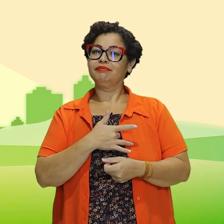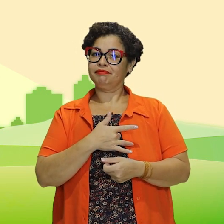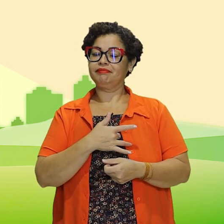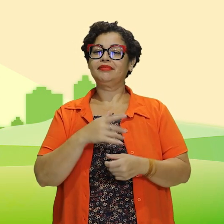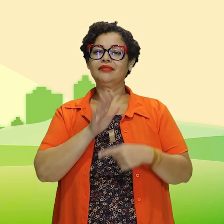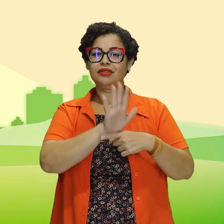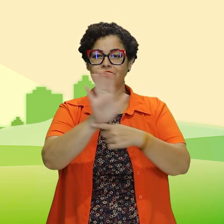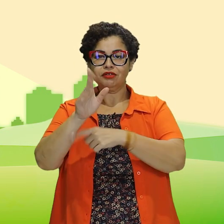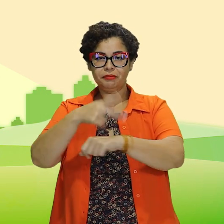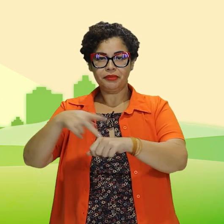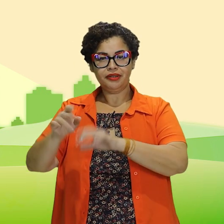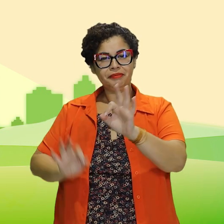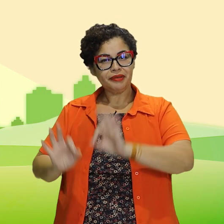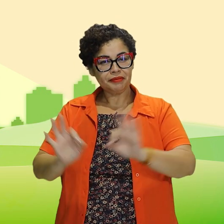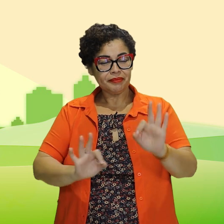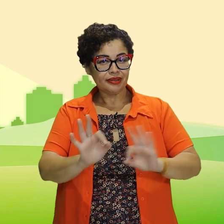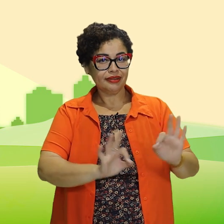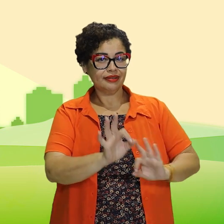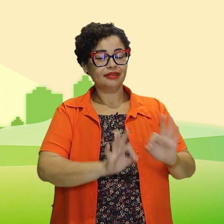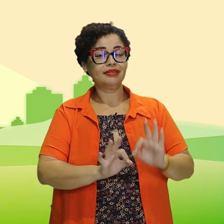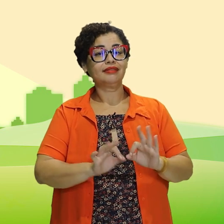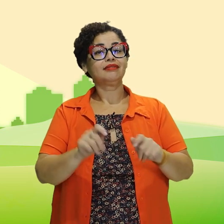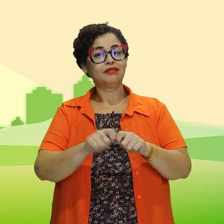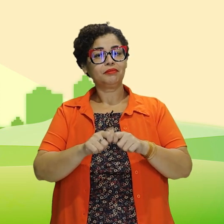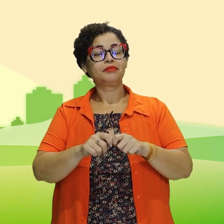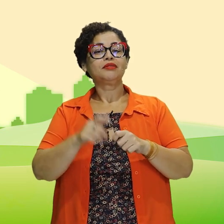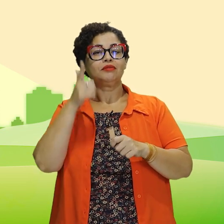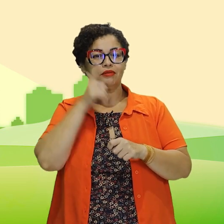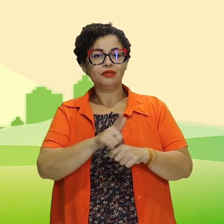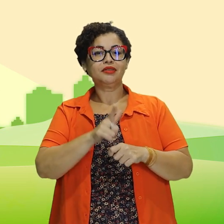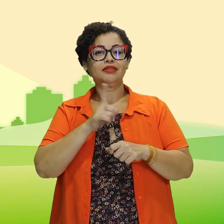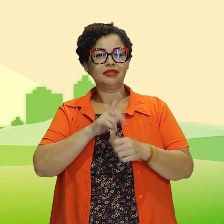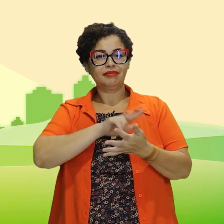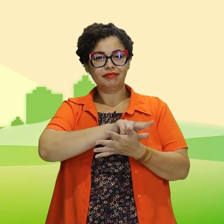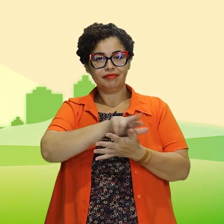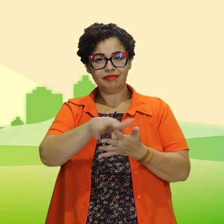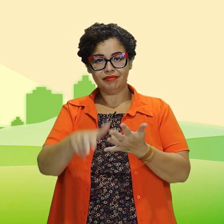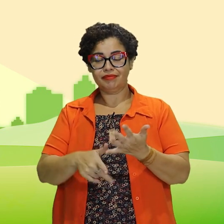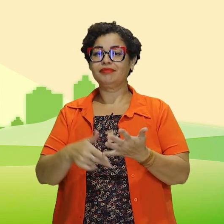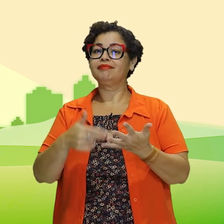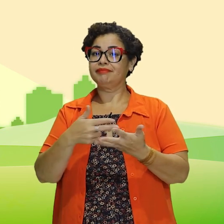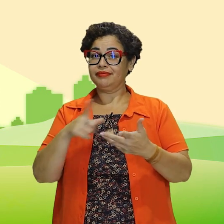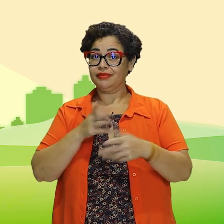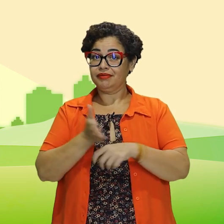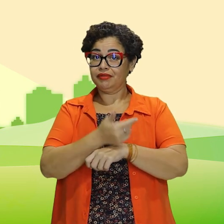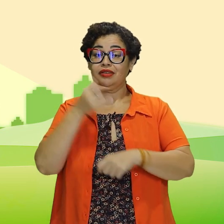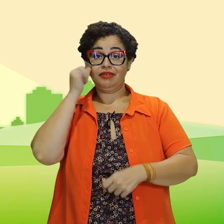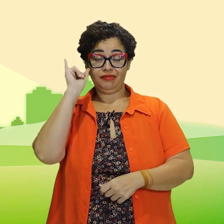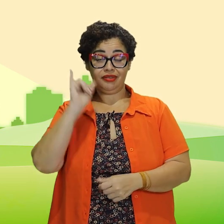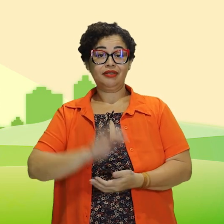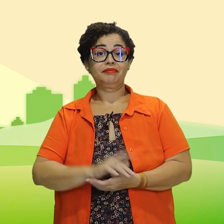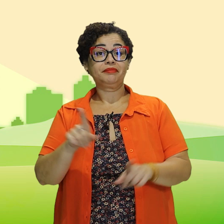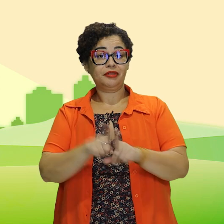saúde, que ajudam os países a se prepararem e responderem a diversos riscos.